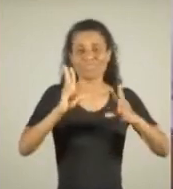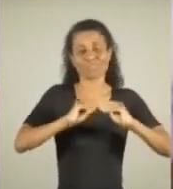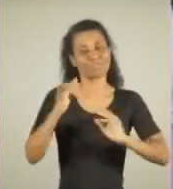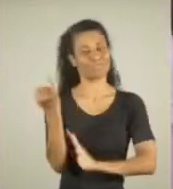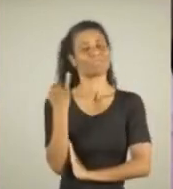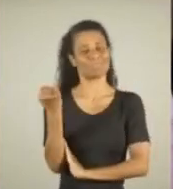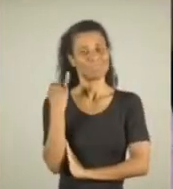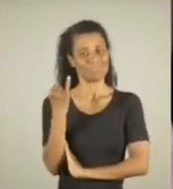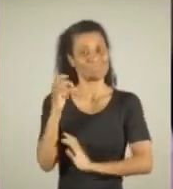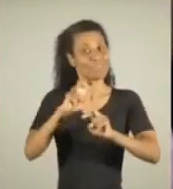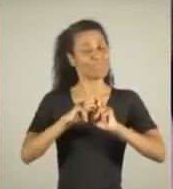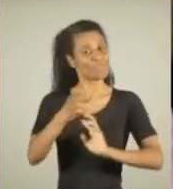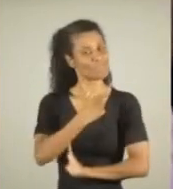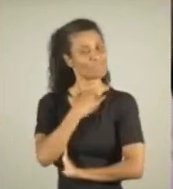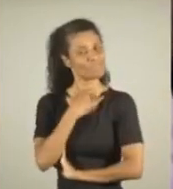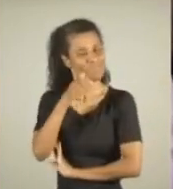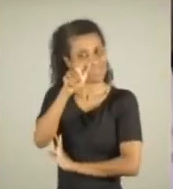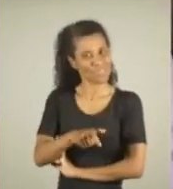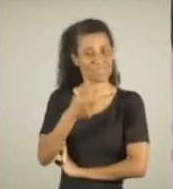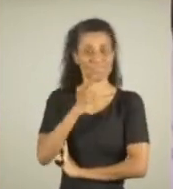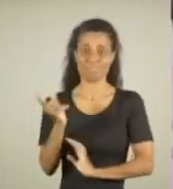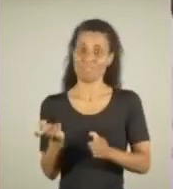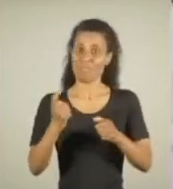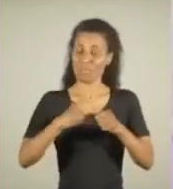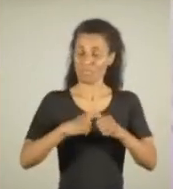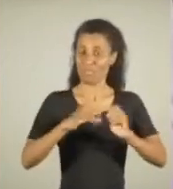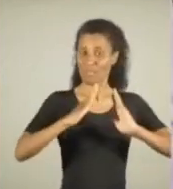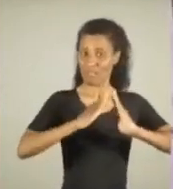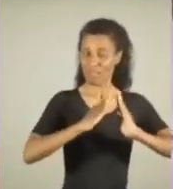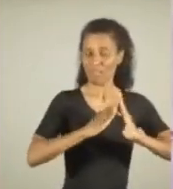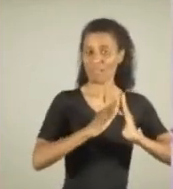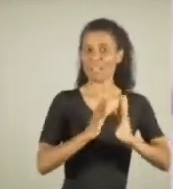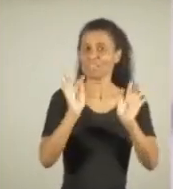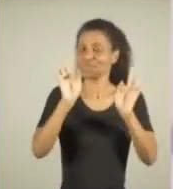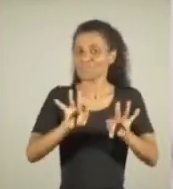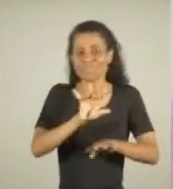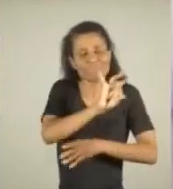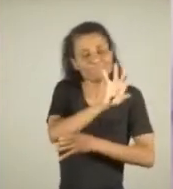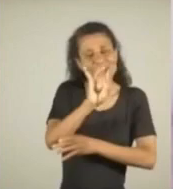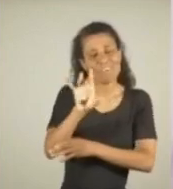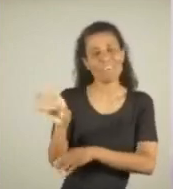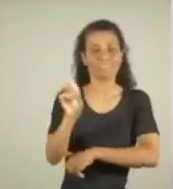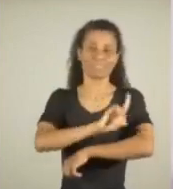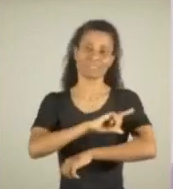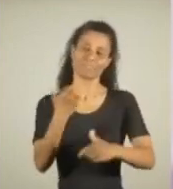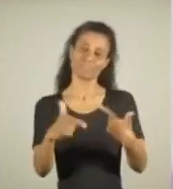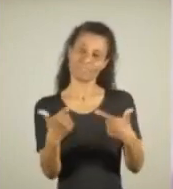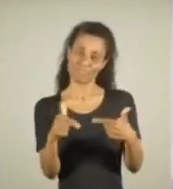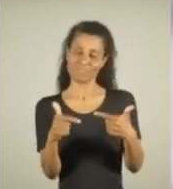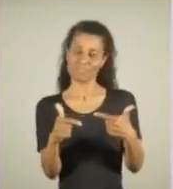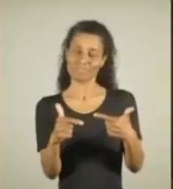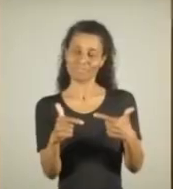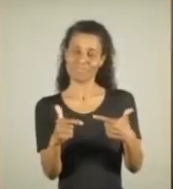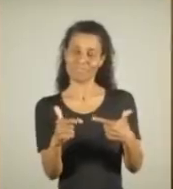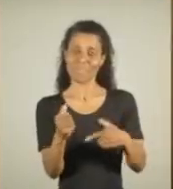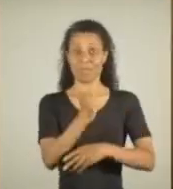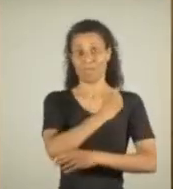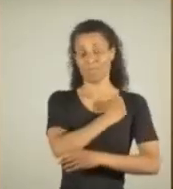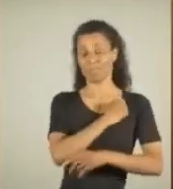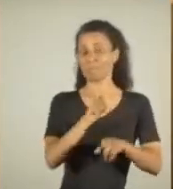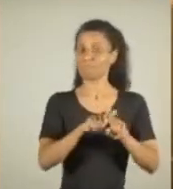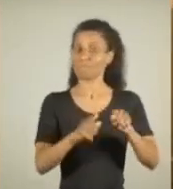isso. É por isso que nós vamos garantir que as pessoas possam voltar para suas casas ao fim de cada jornada de trabalho.